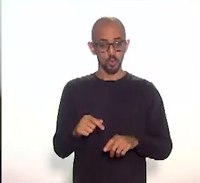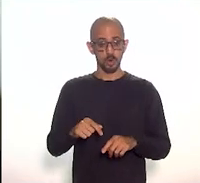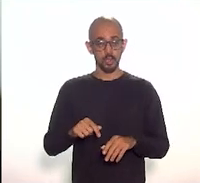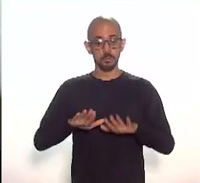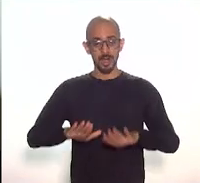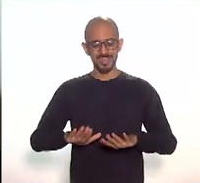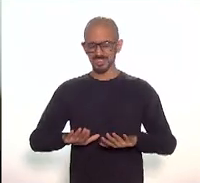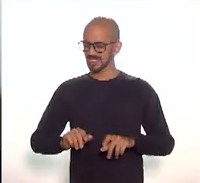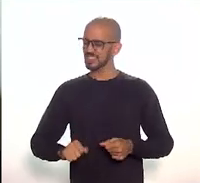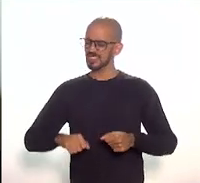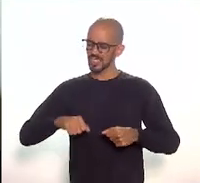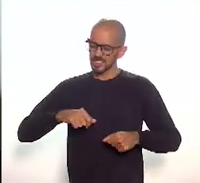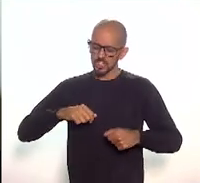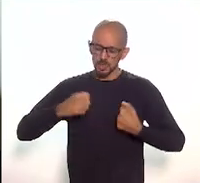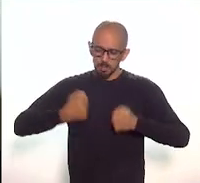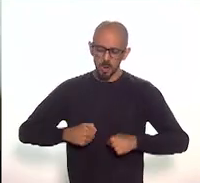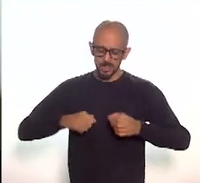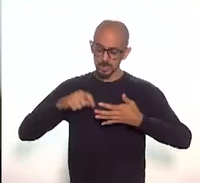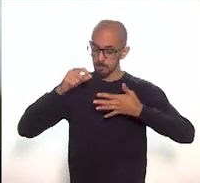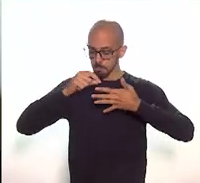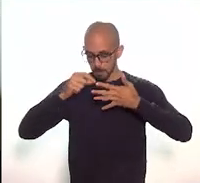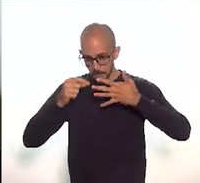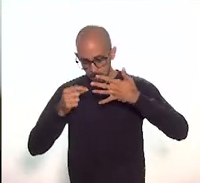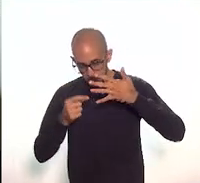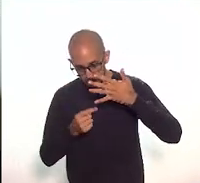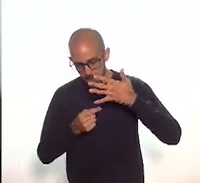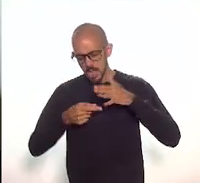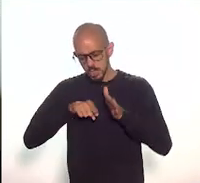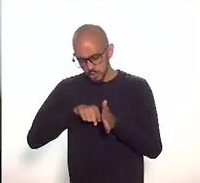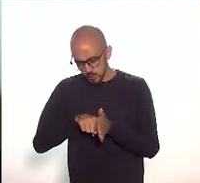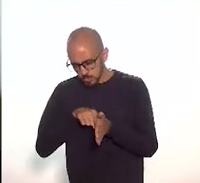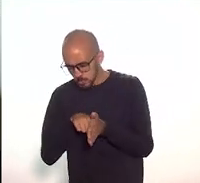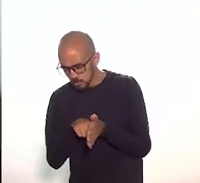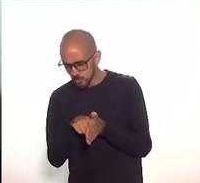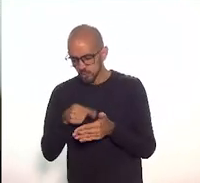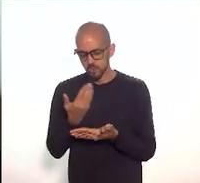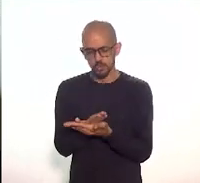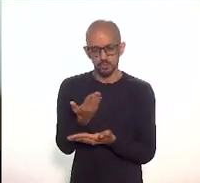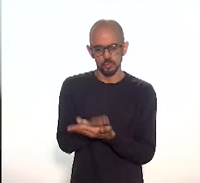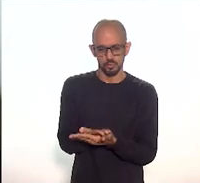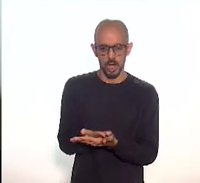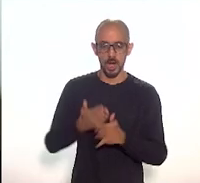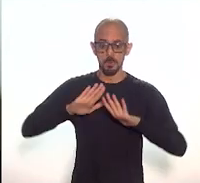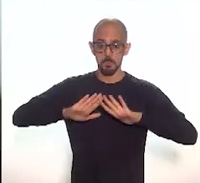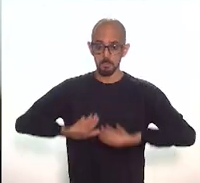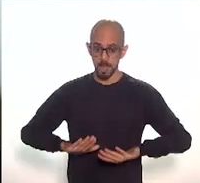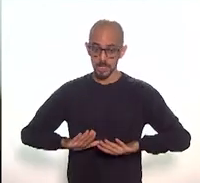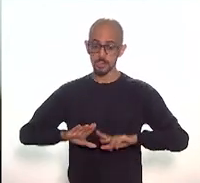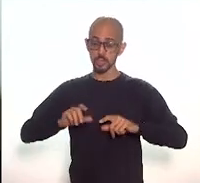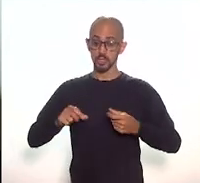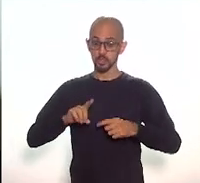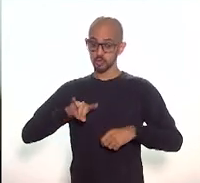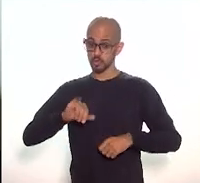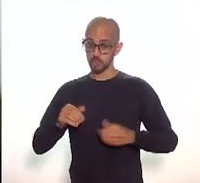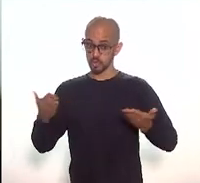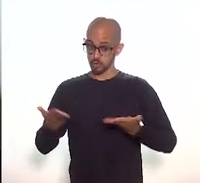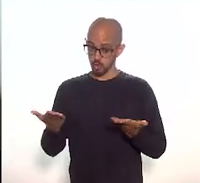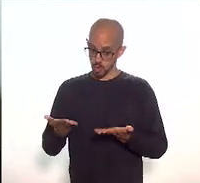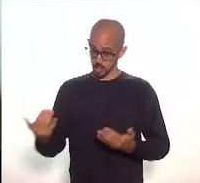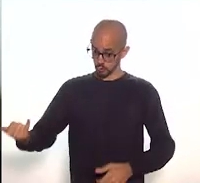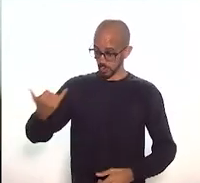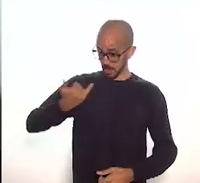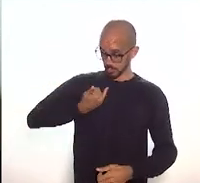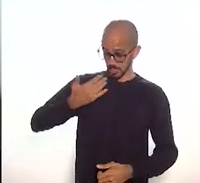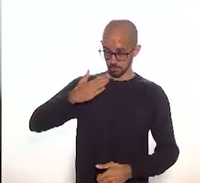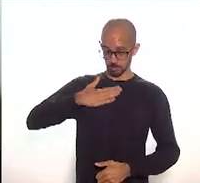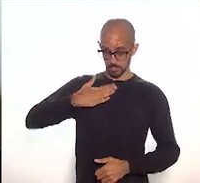seja meticuloso e conheça até muito pessoalmente esse barco, no dia de hoje, fui alertado por